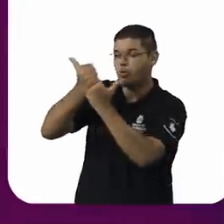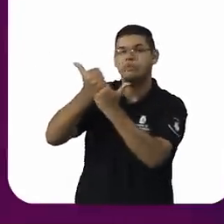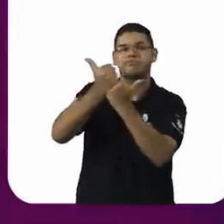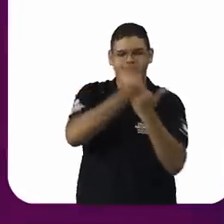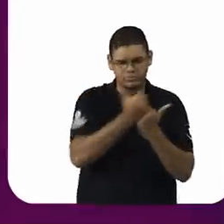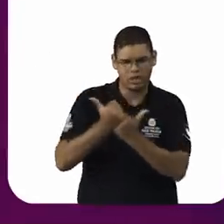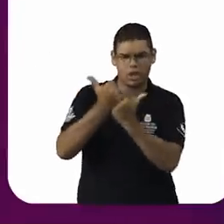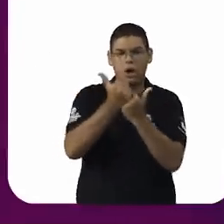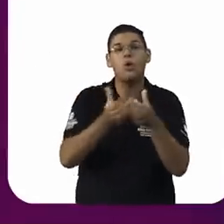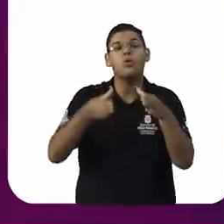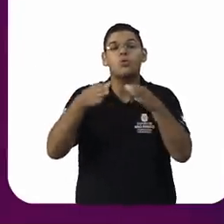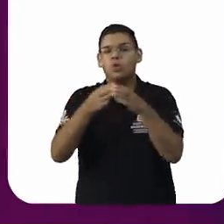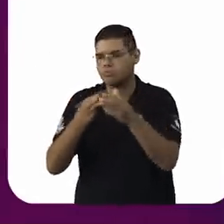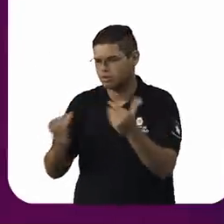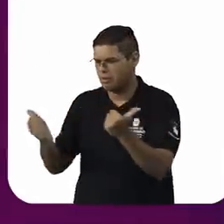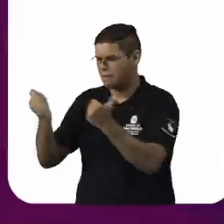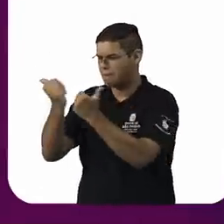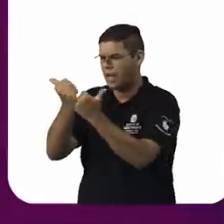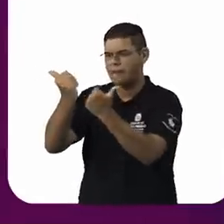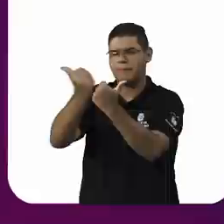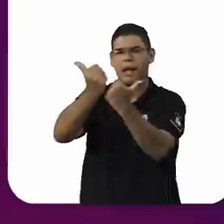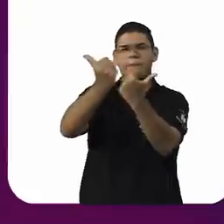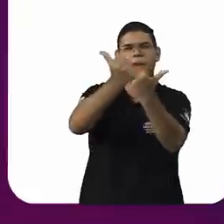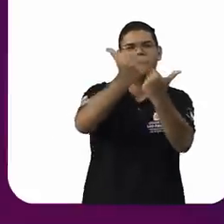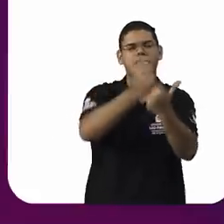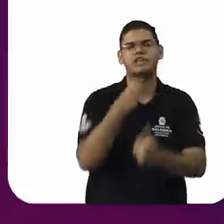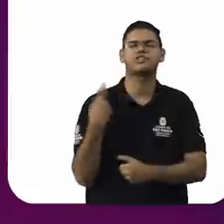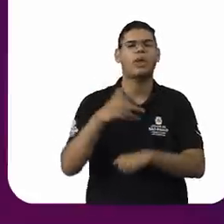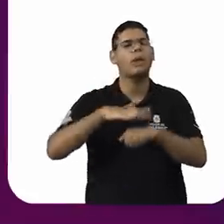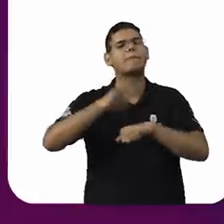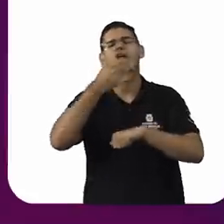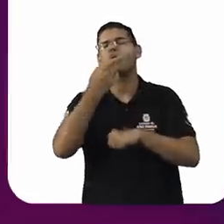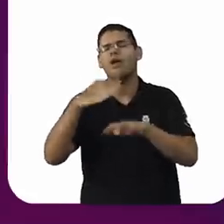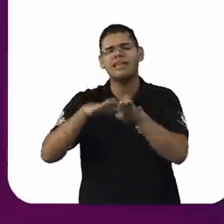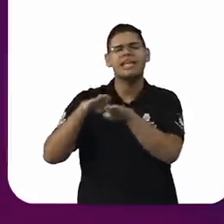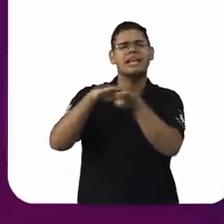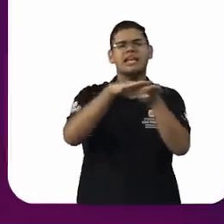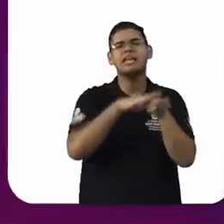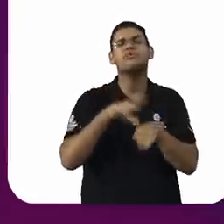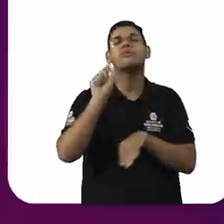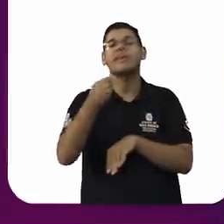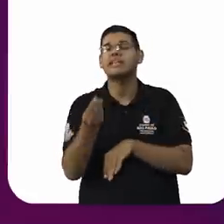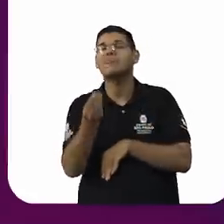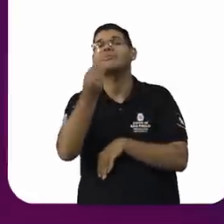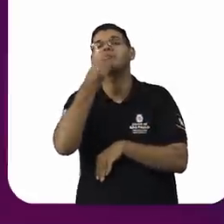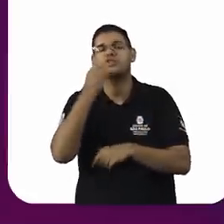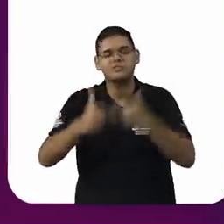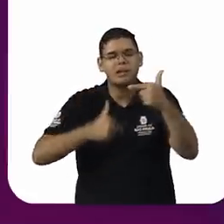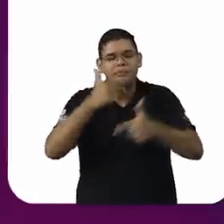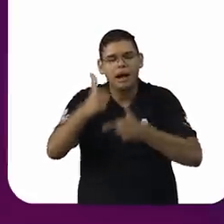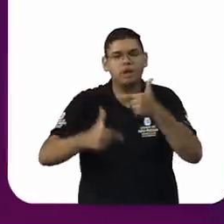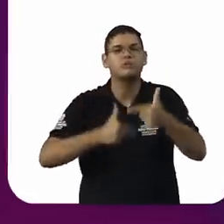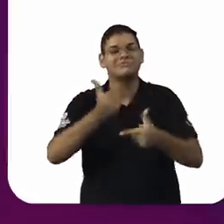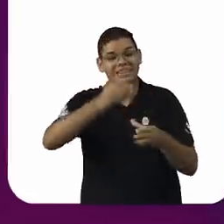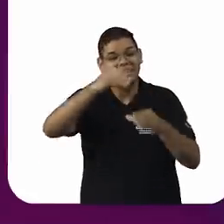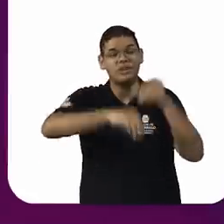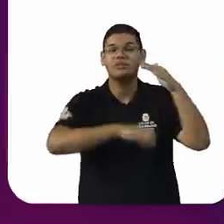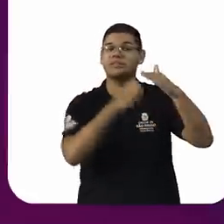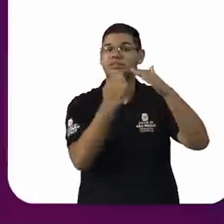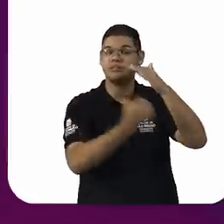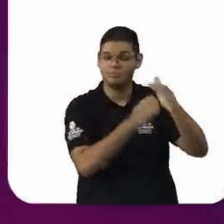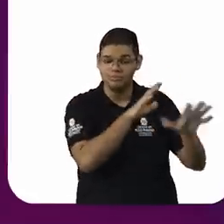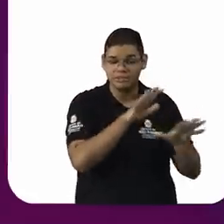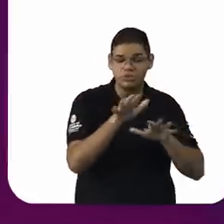maior equilíbrio nessas oportunidades de trabalho dentro das organizações em geral. Ótimo.